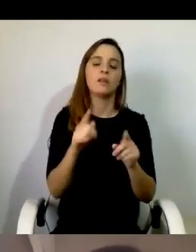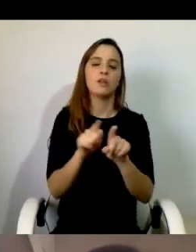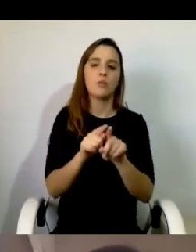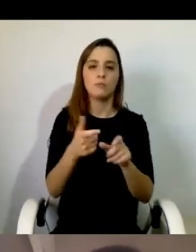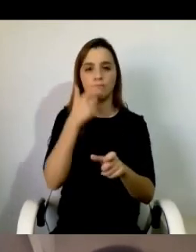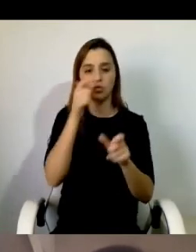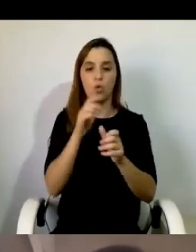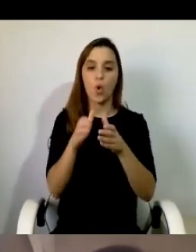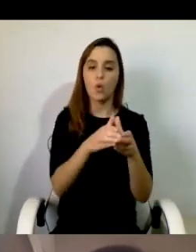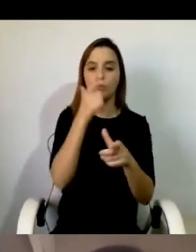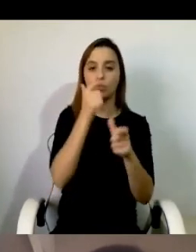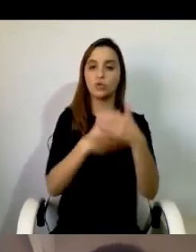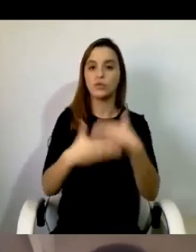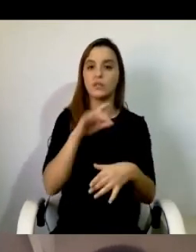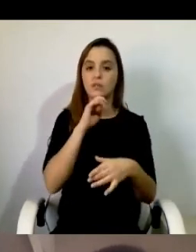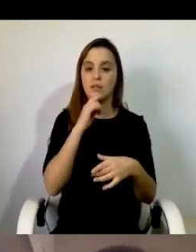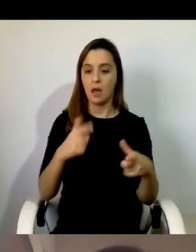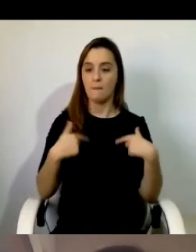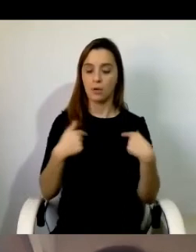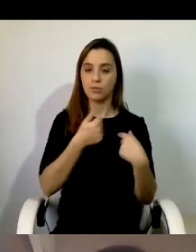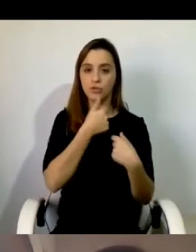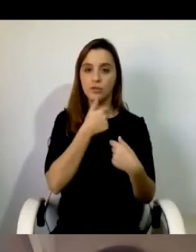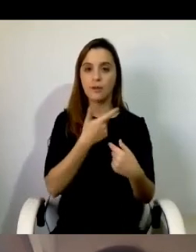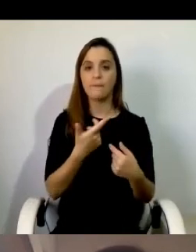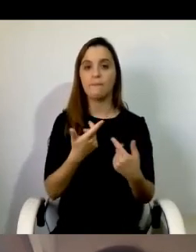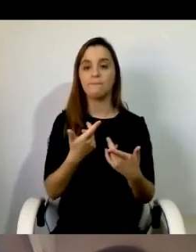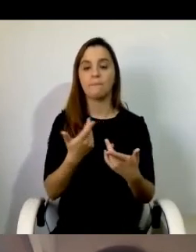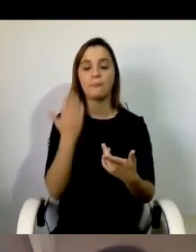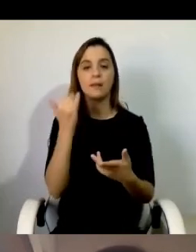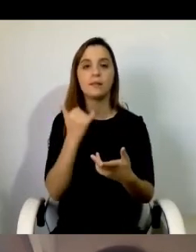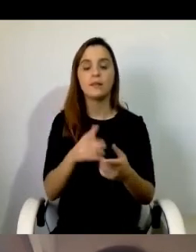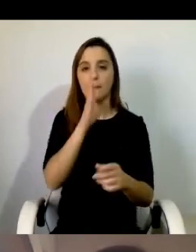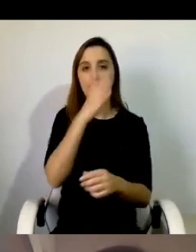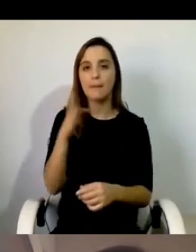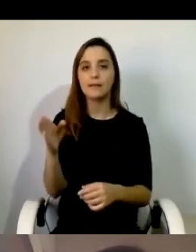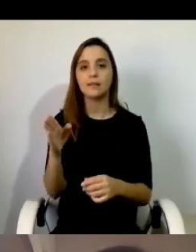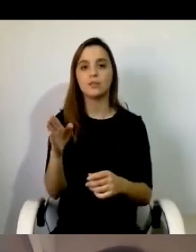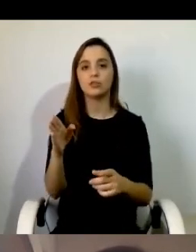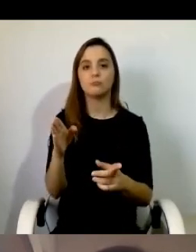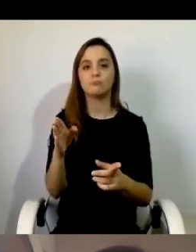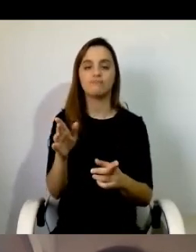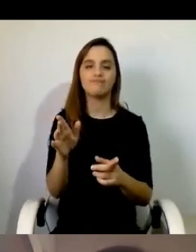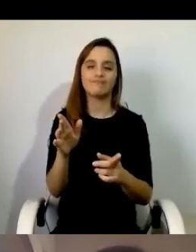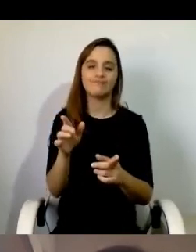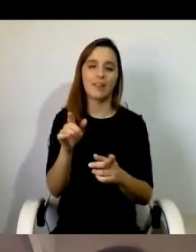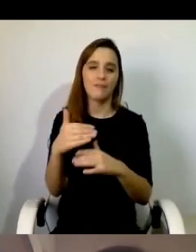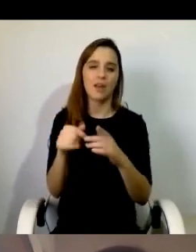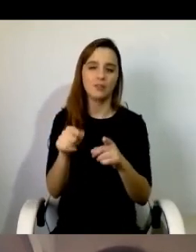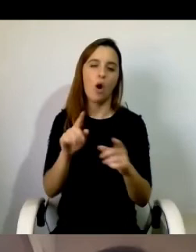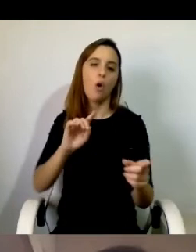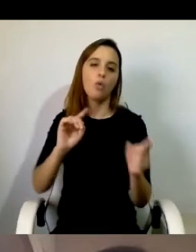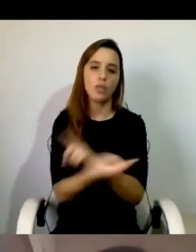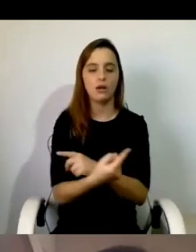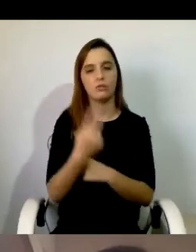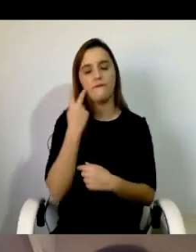e favorecendo a perpetuação de práticas contrárias à filosofia de vida independente. A vida